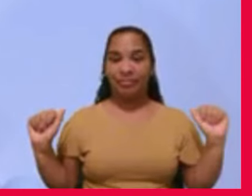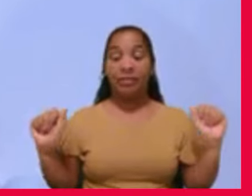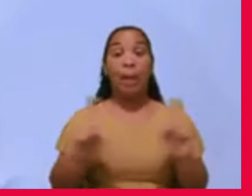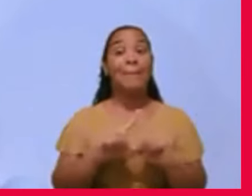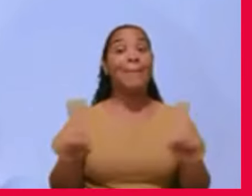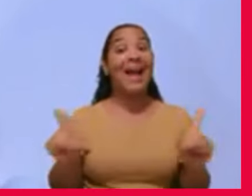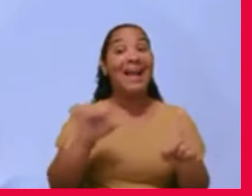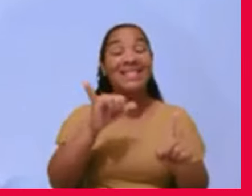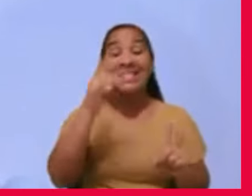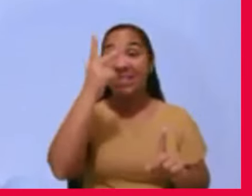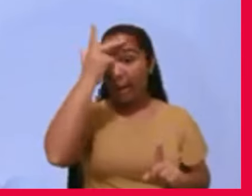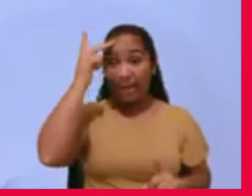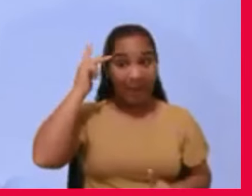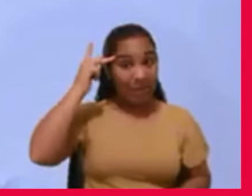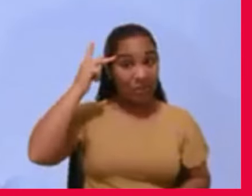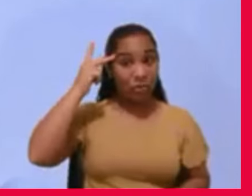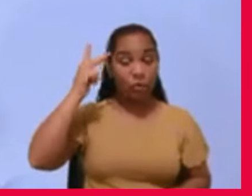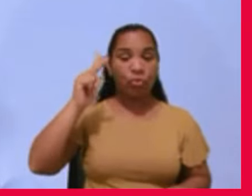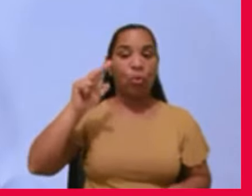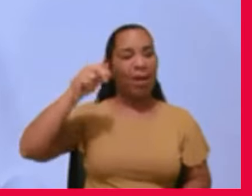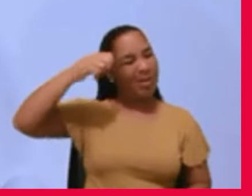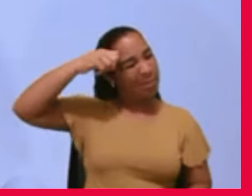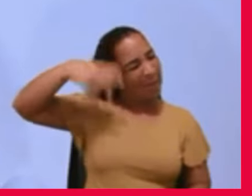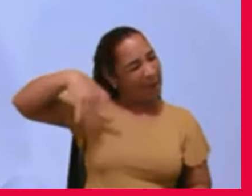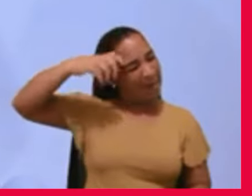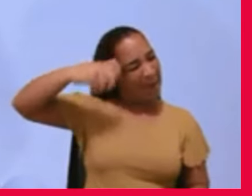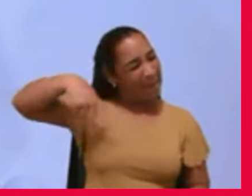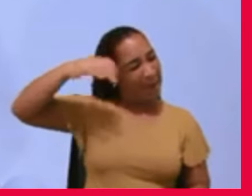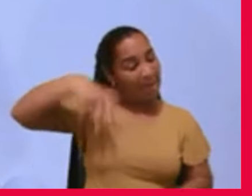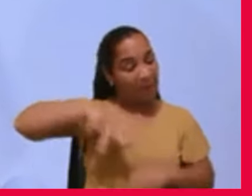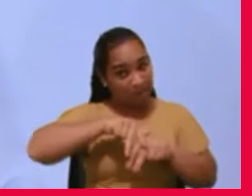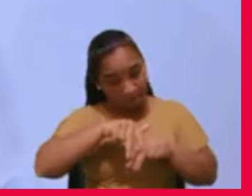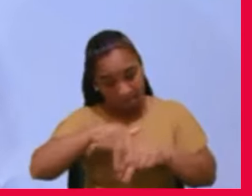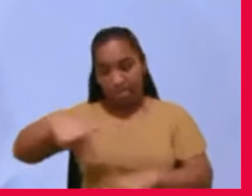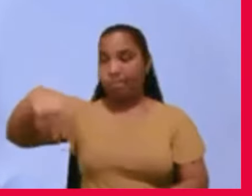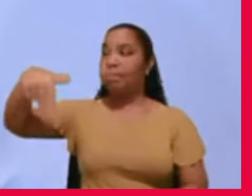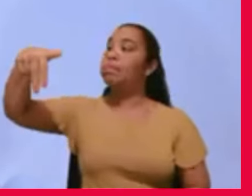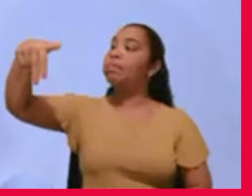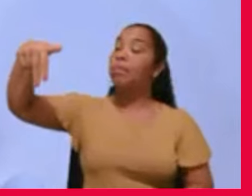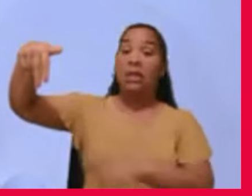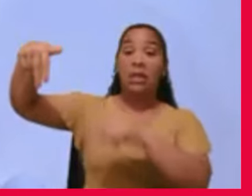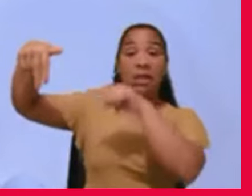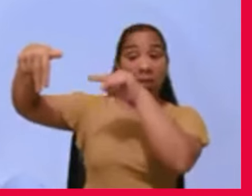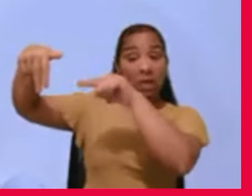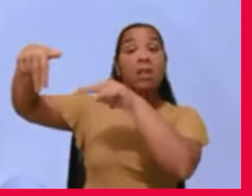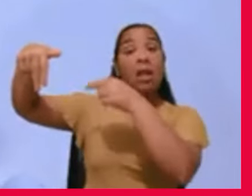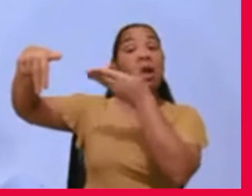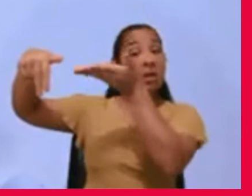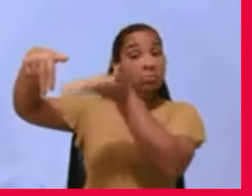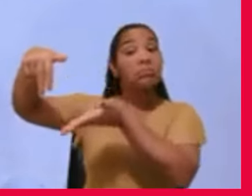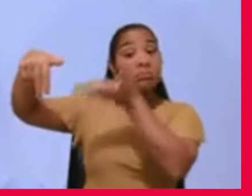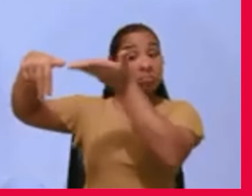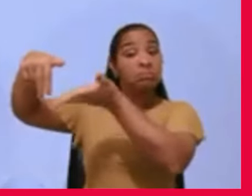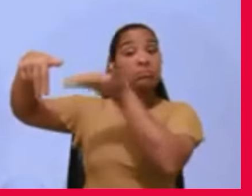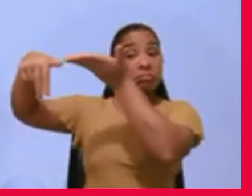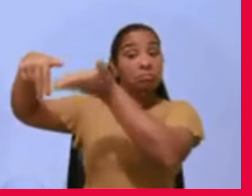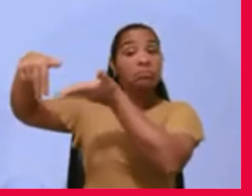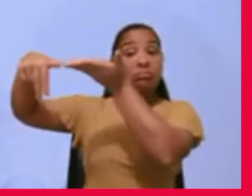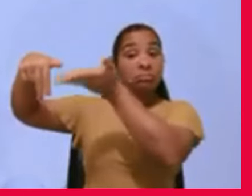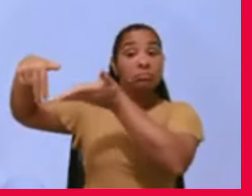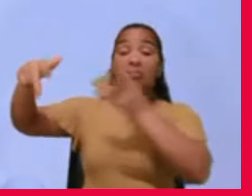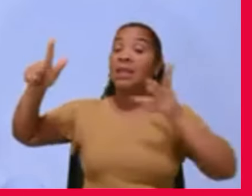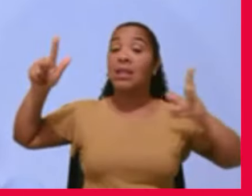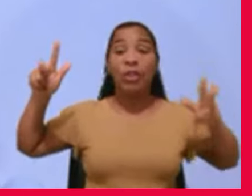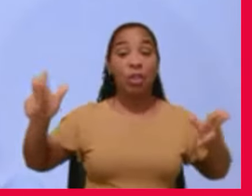de esquizofrenia, no além, ele recebe terapia como se estivesse na Terra, desde